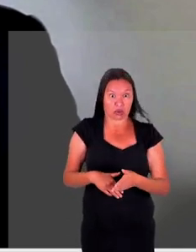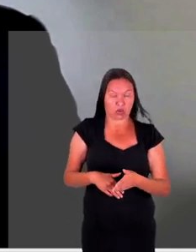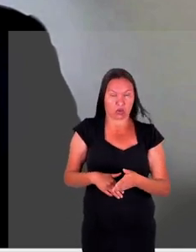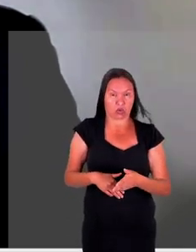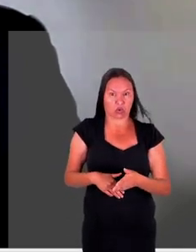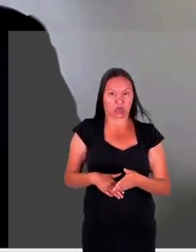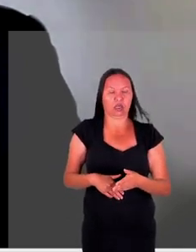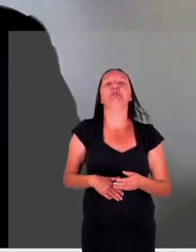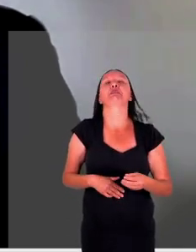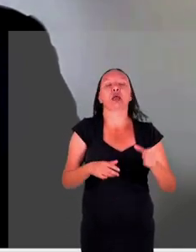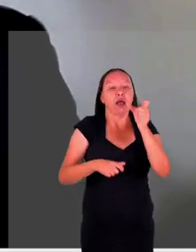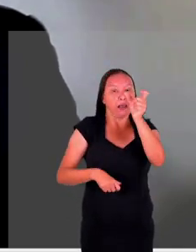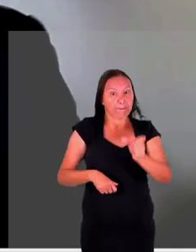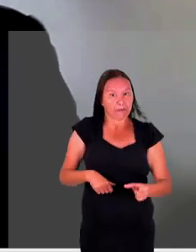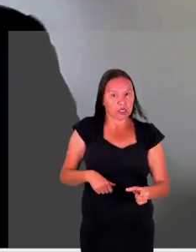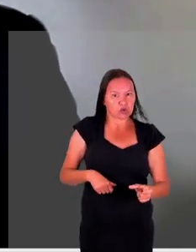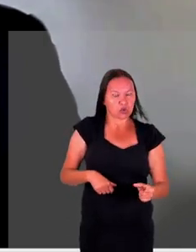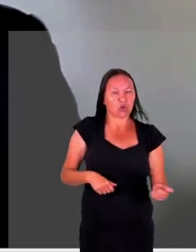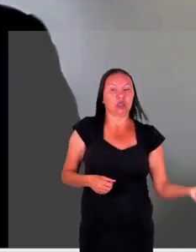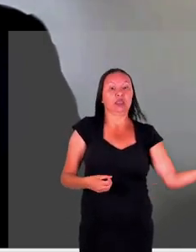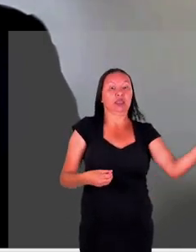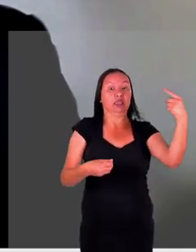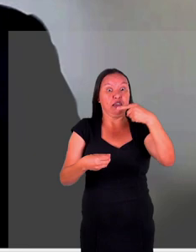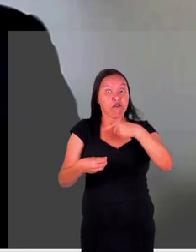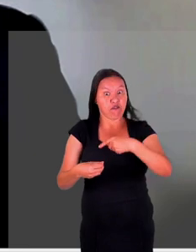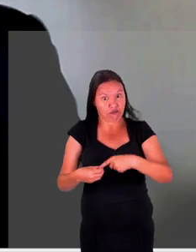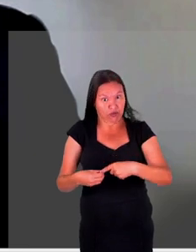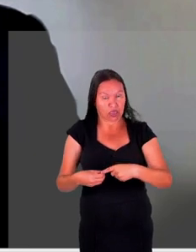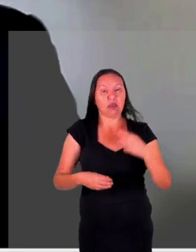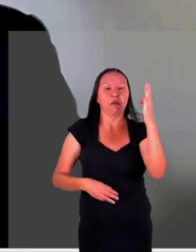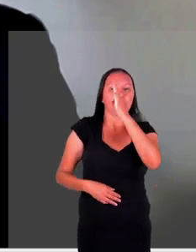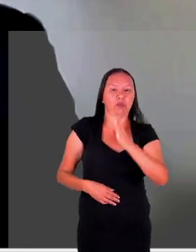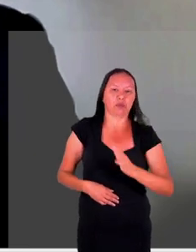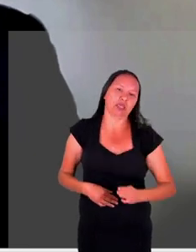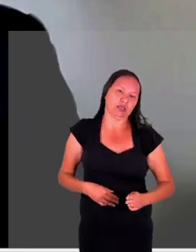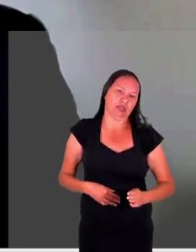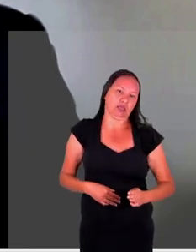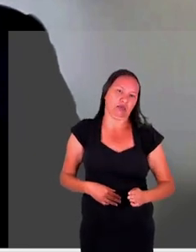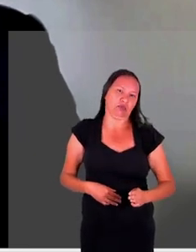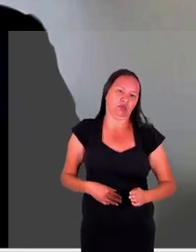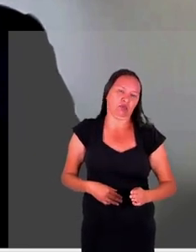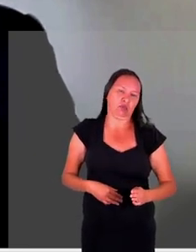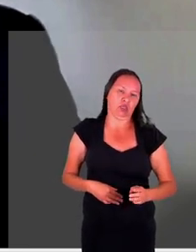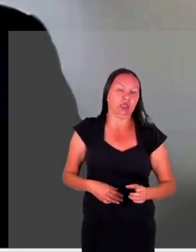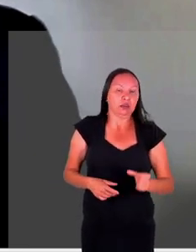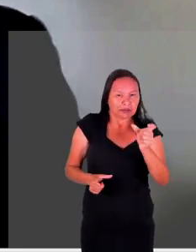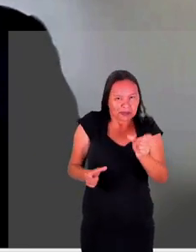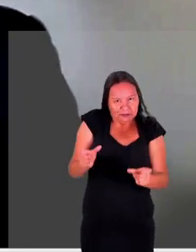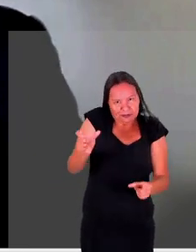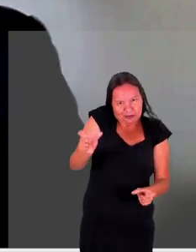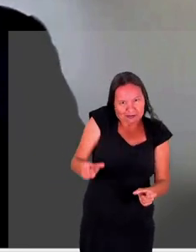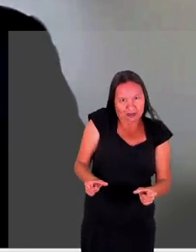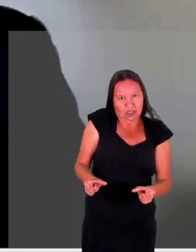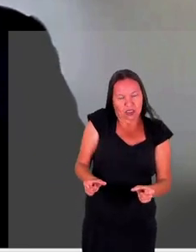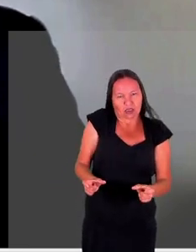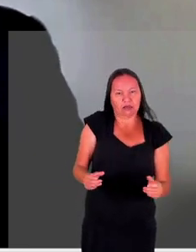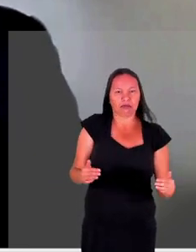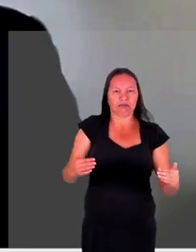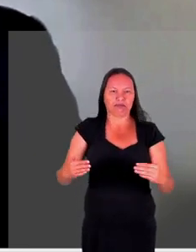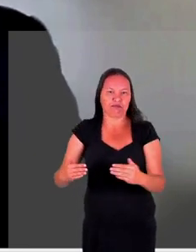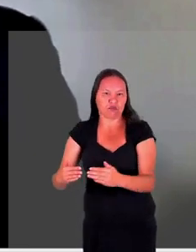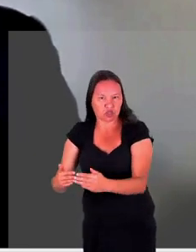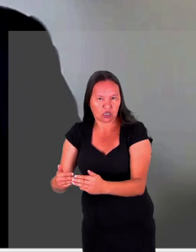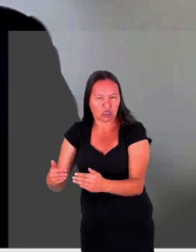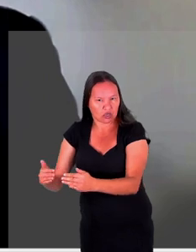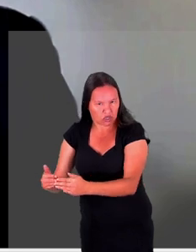ao imigrante que vem ao Brasil que se enquadra em uma das hipóteses e uma das hipóteses de enquadramento é o da